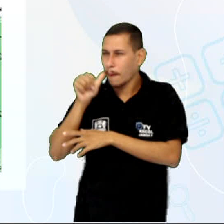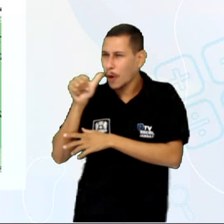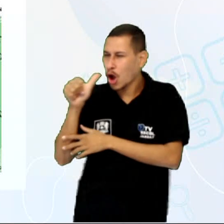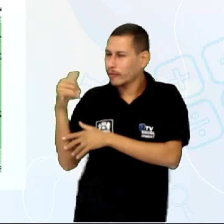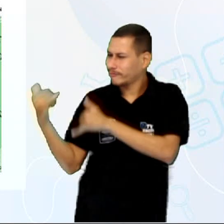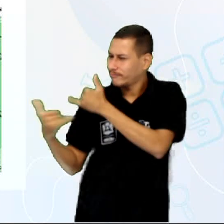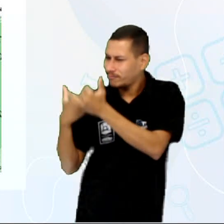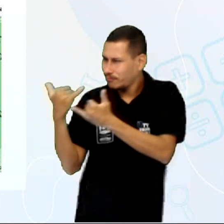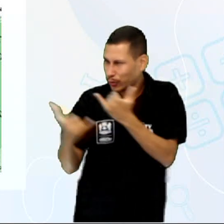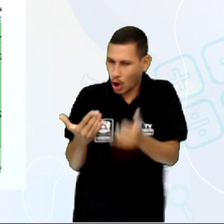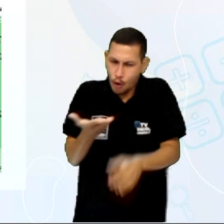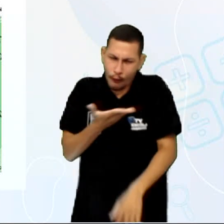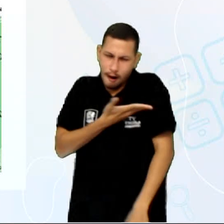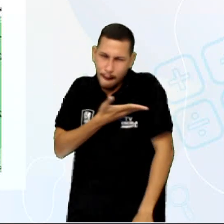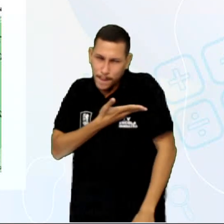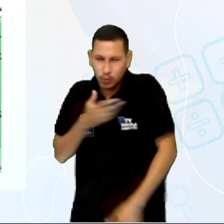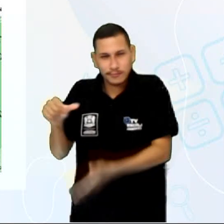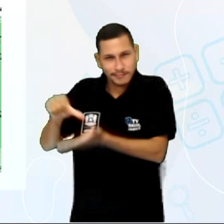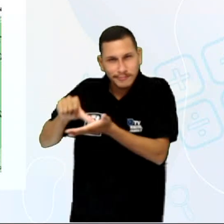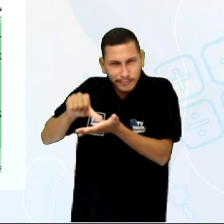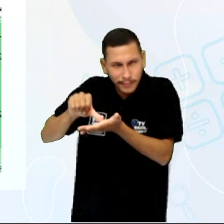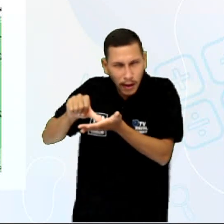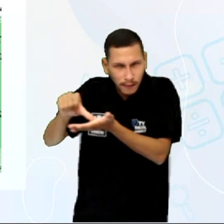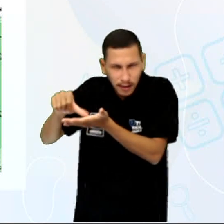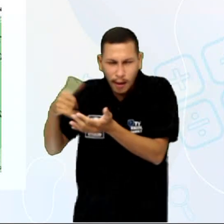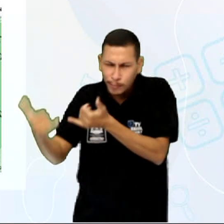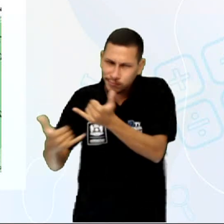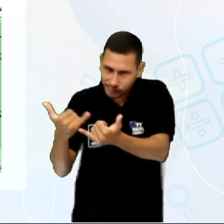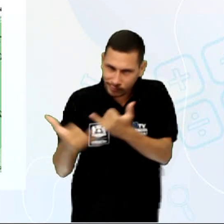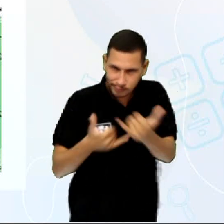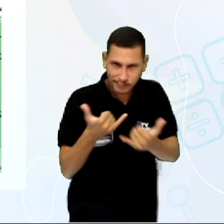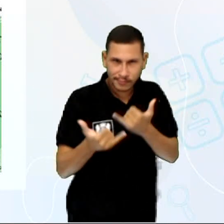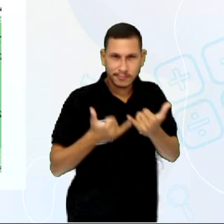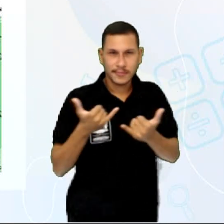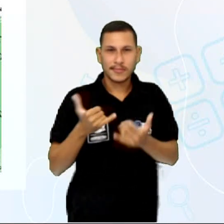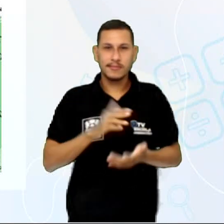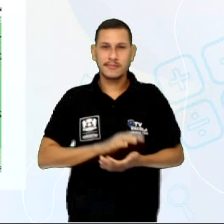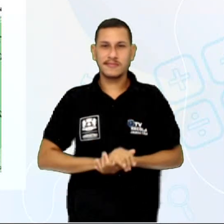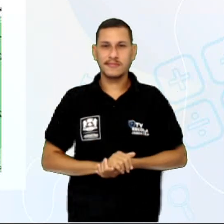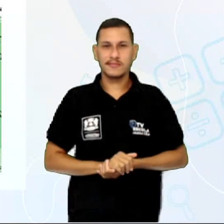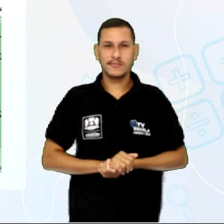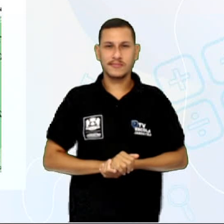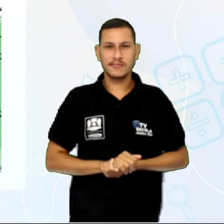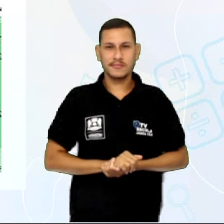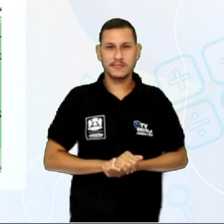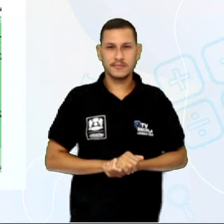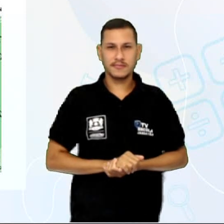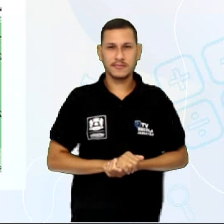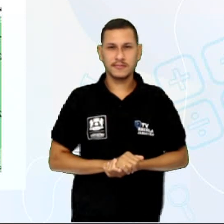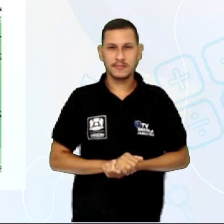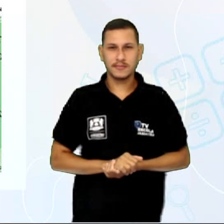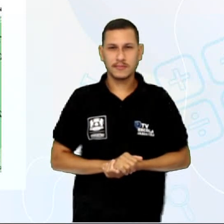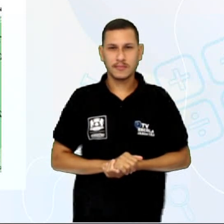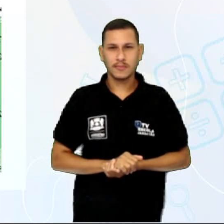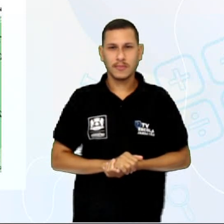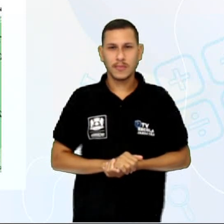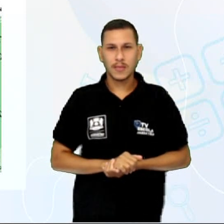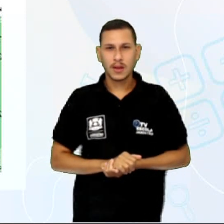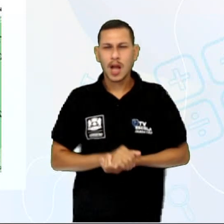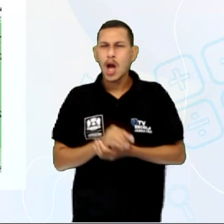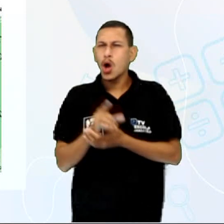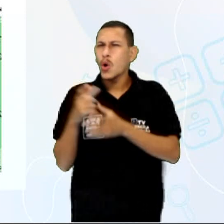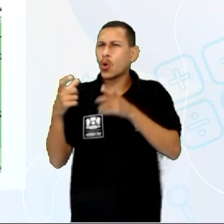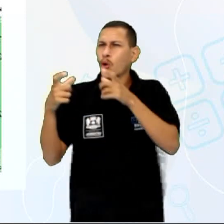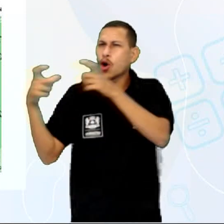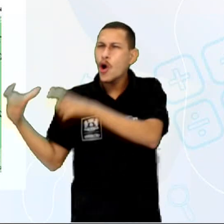brincar com os amiguinhos no parquinho de brinquedos. Olha só. Em qual direção